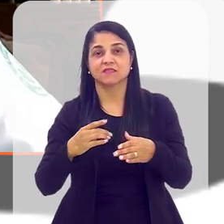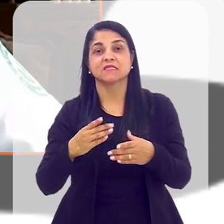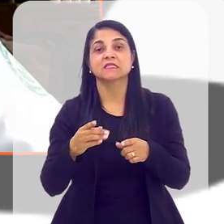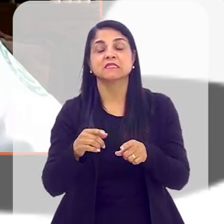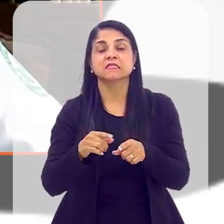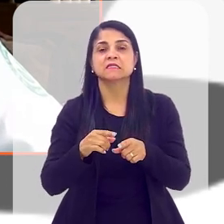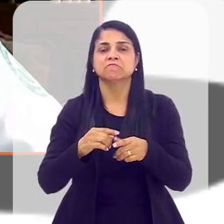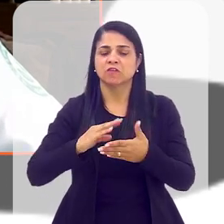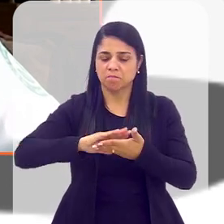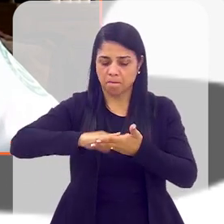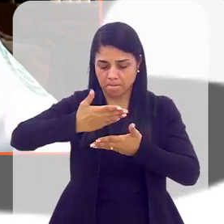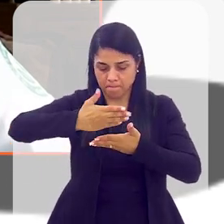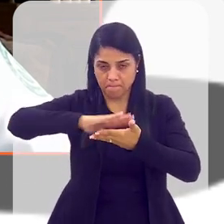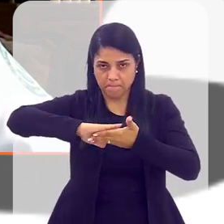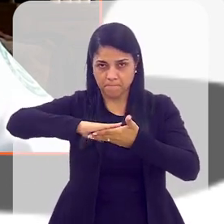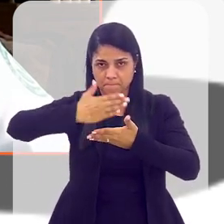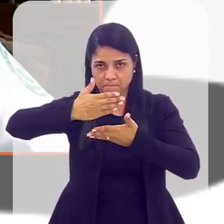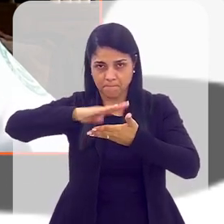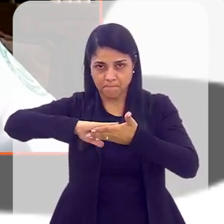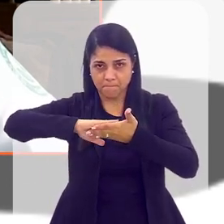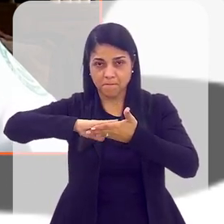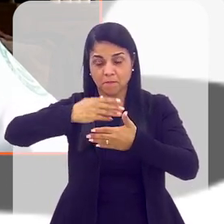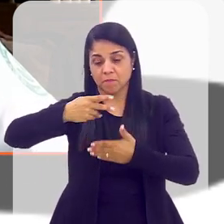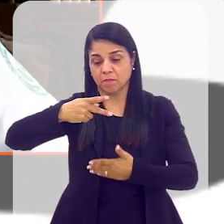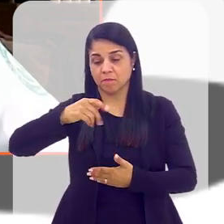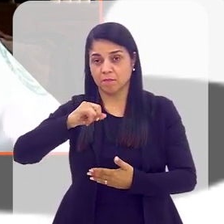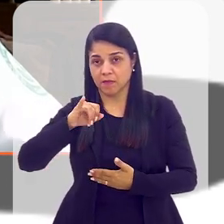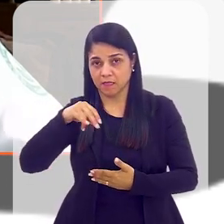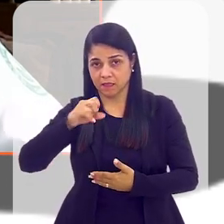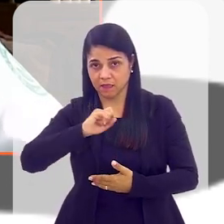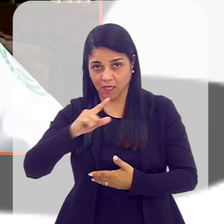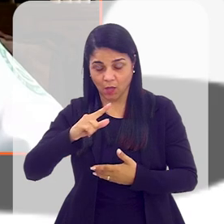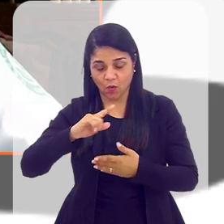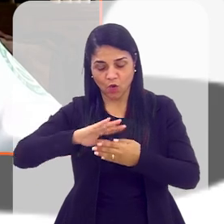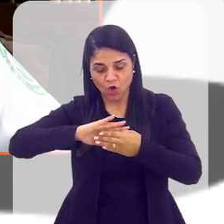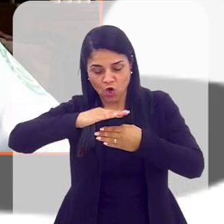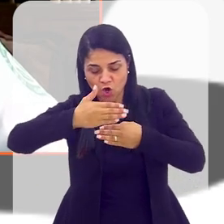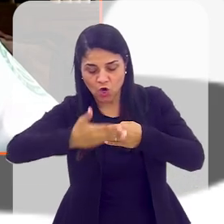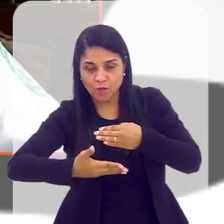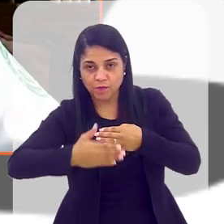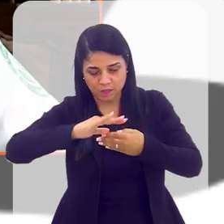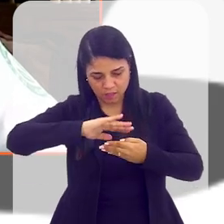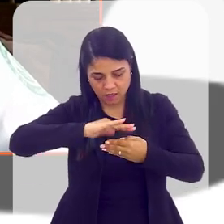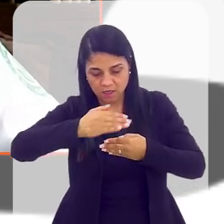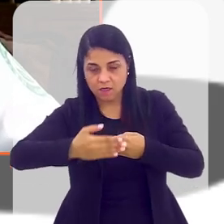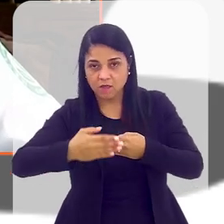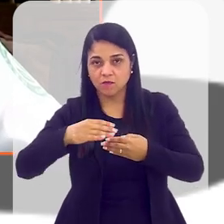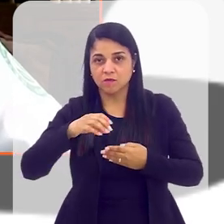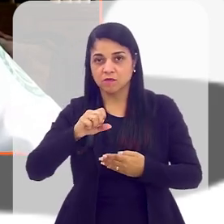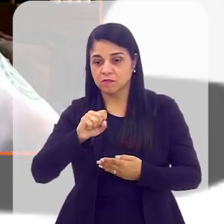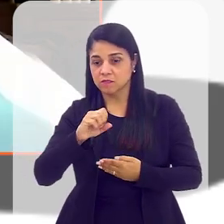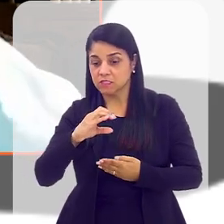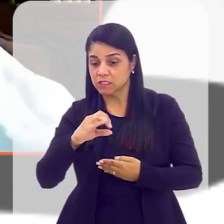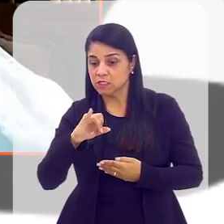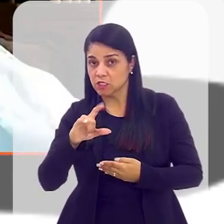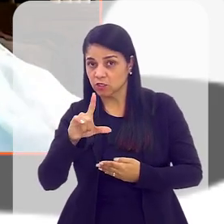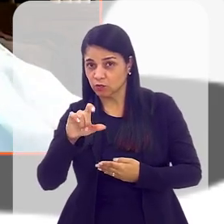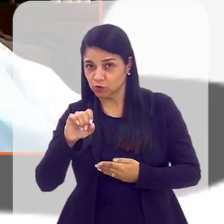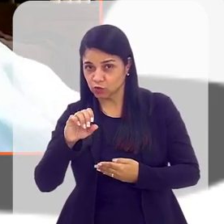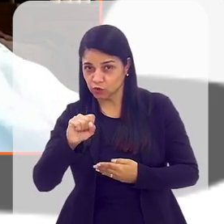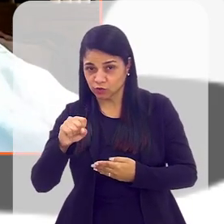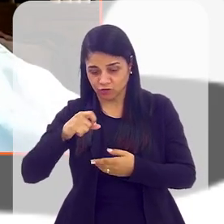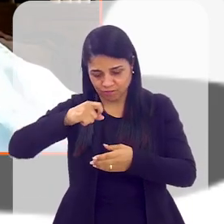essa dobra do painel era uma dobra que se utilizava na cobertura dos silos. Então, o seu Antônio, que é o pai do Luciano,